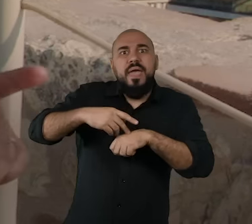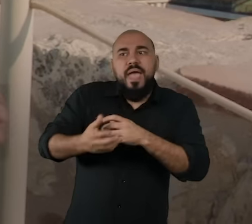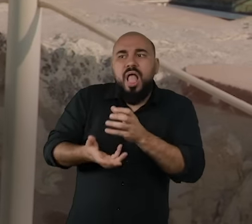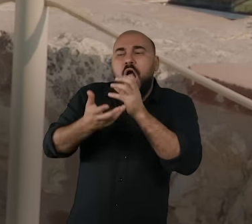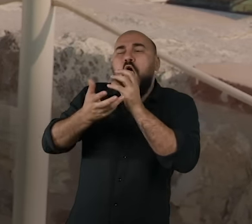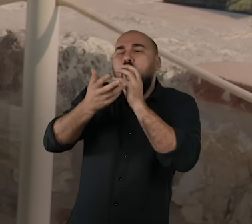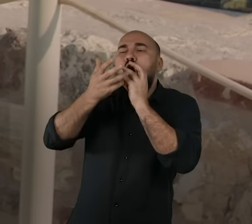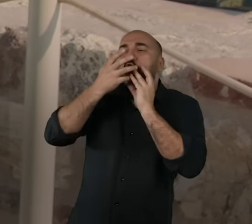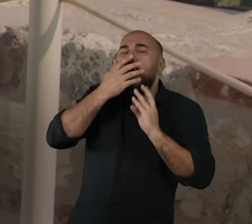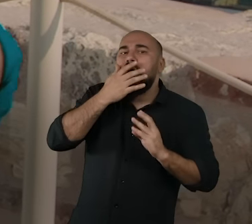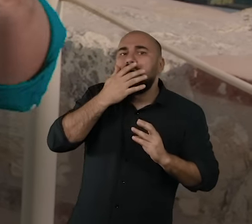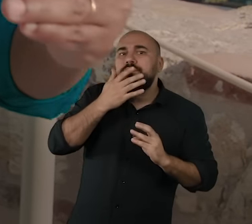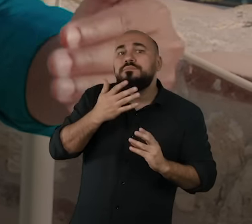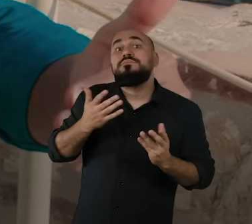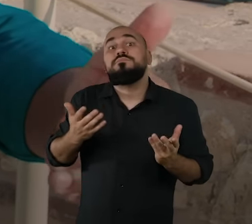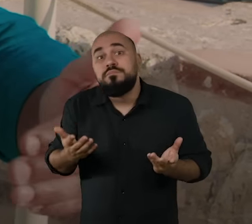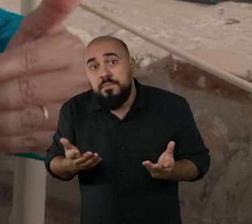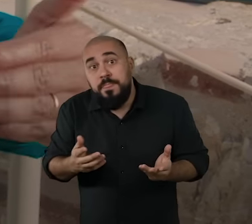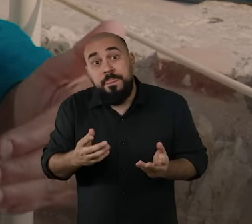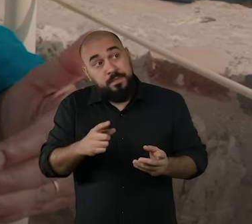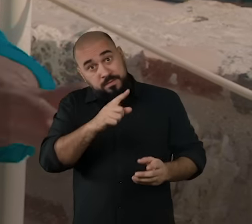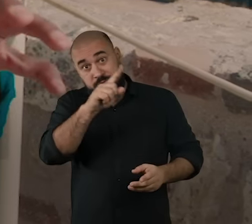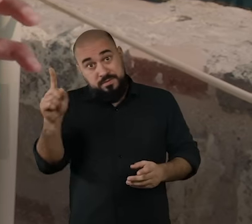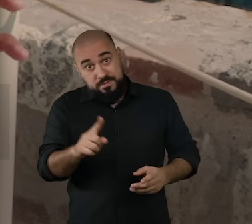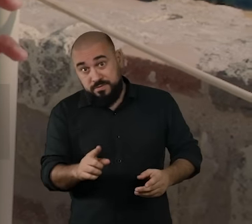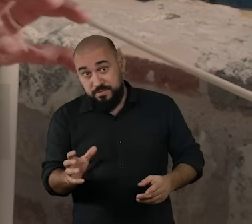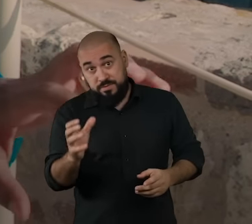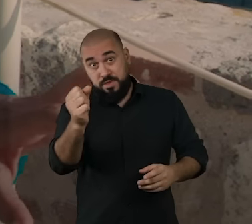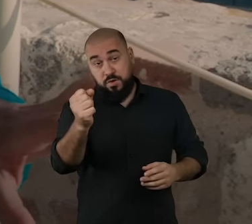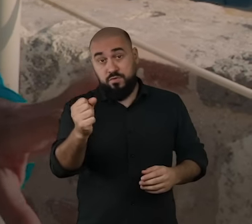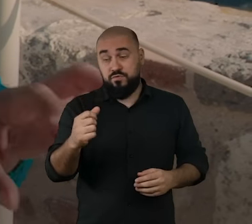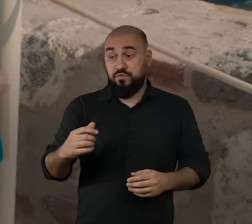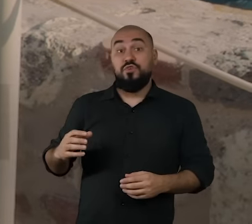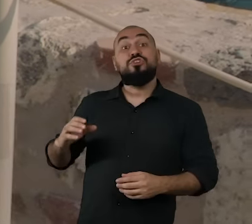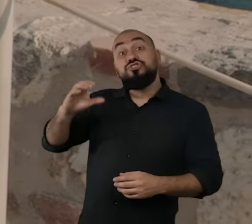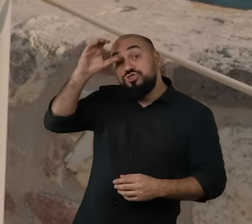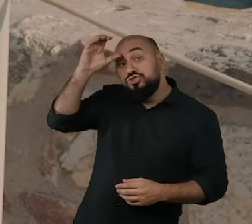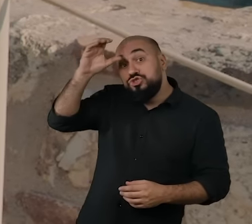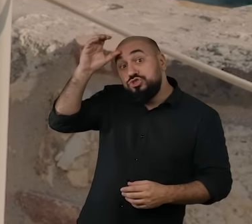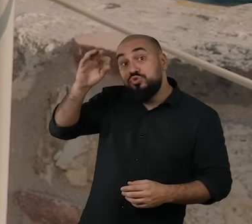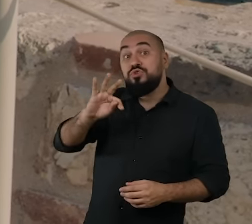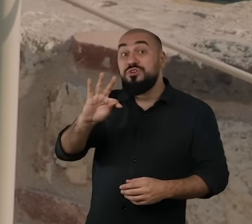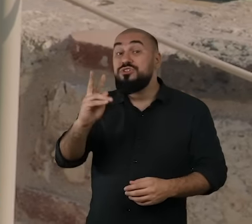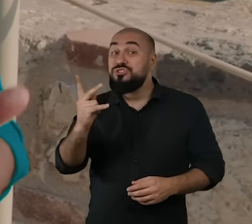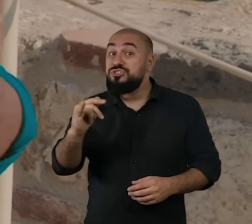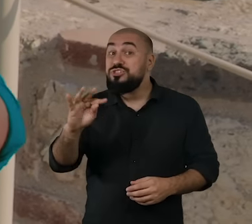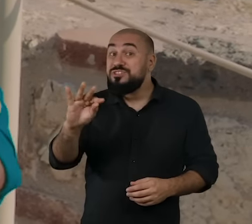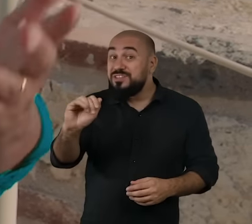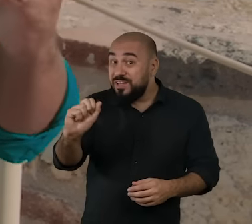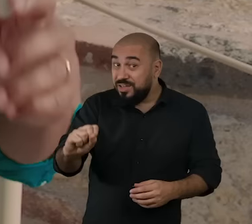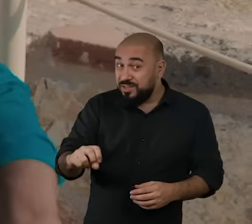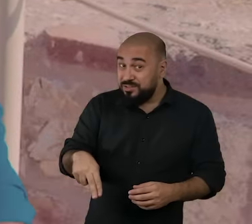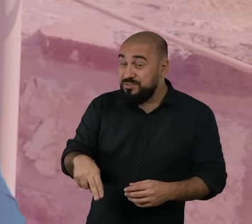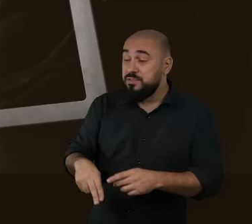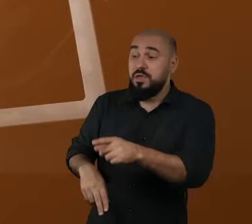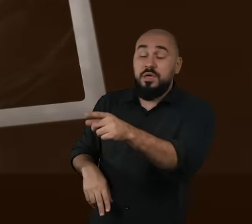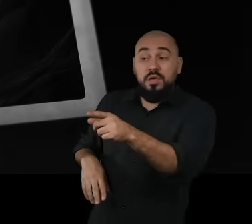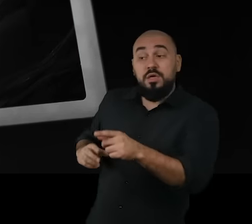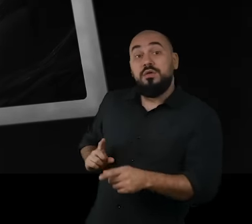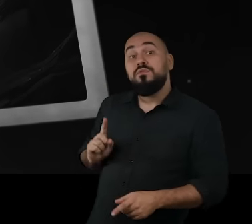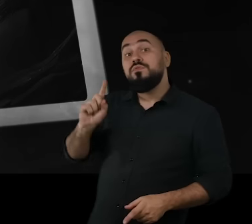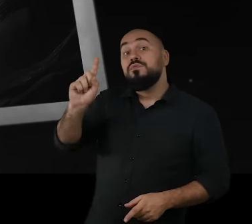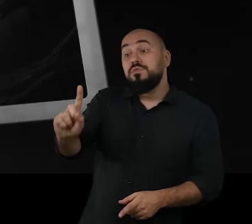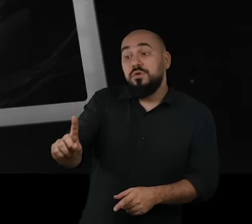pai. Zeus, então, foi criado por um dos titãs, que eram seus tios. E depois, a história de família se repete.